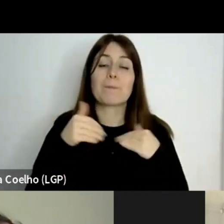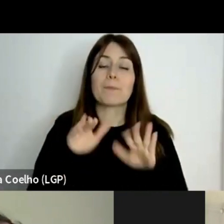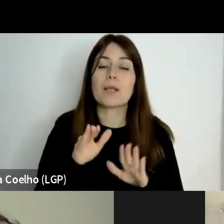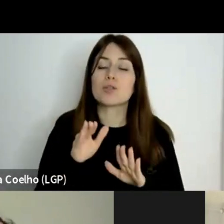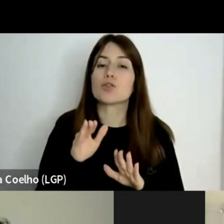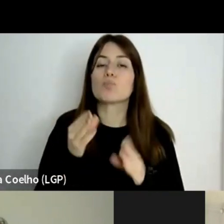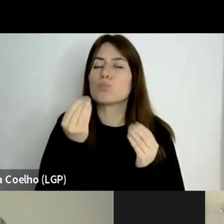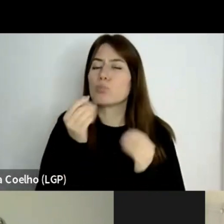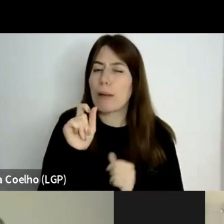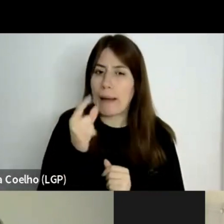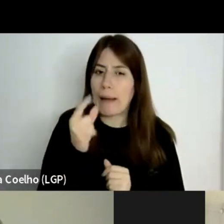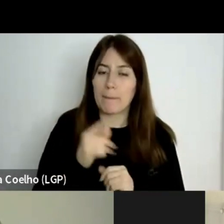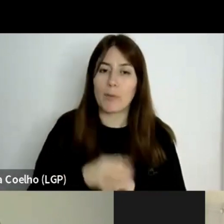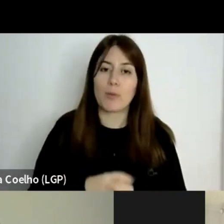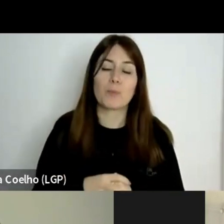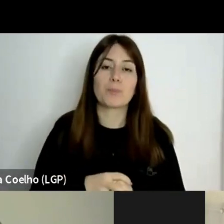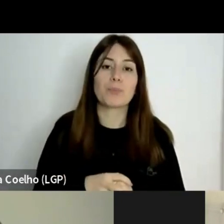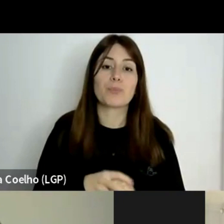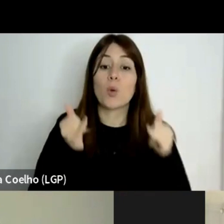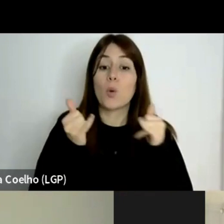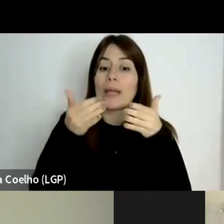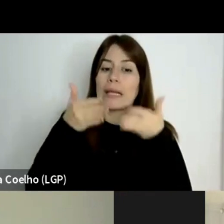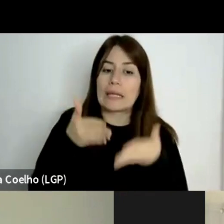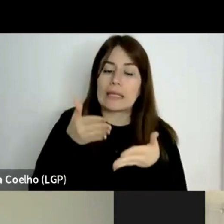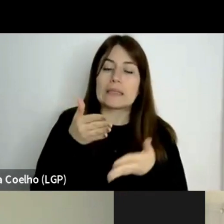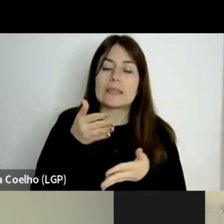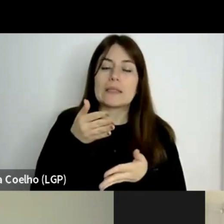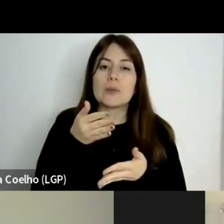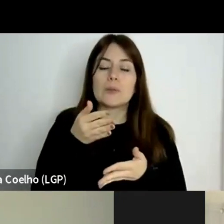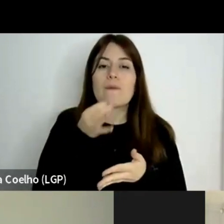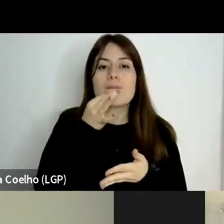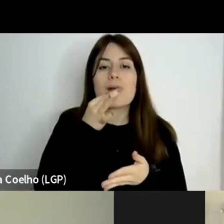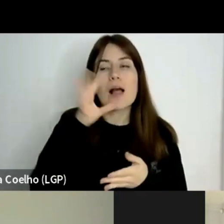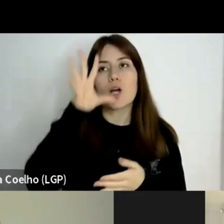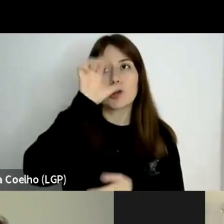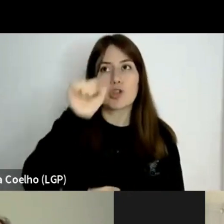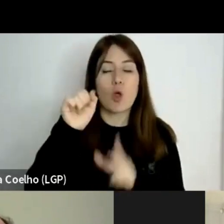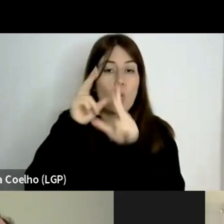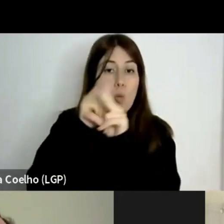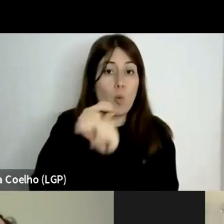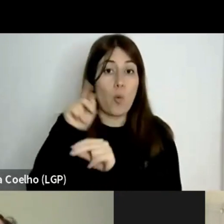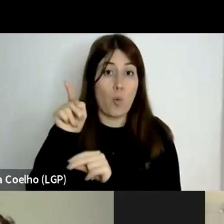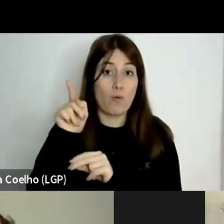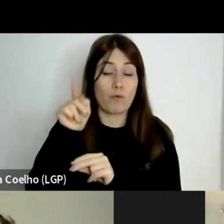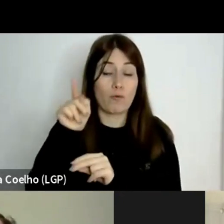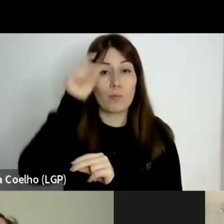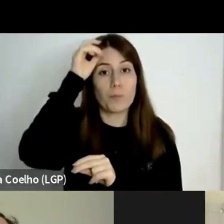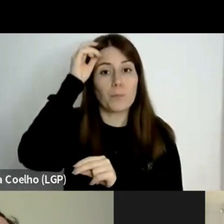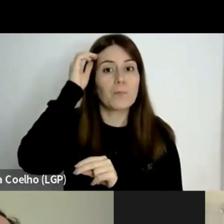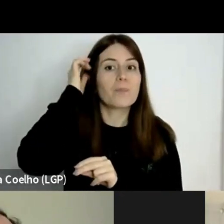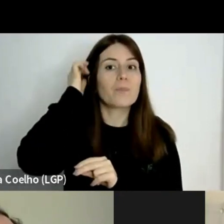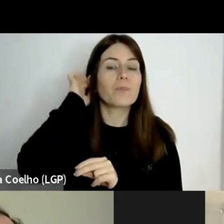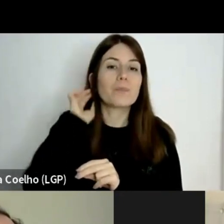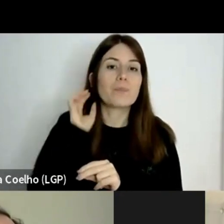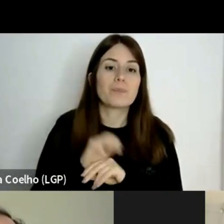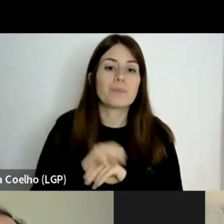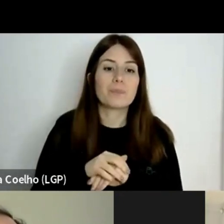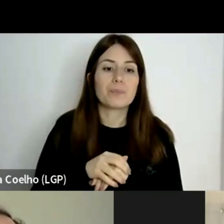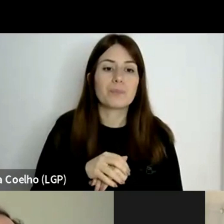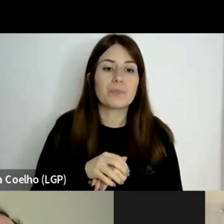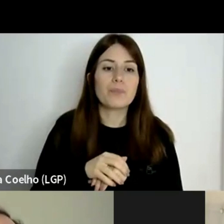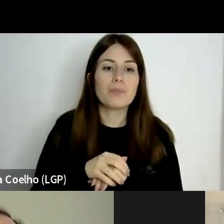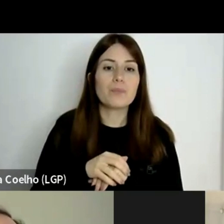Um apontamento inicial sobre o Estado Novo é sabido e é